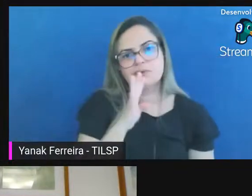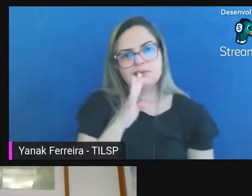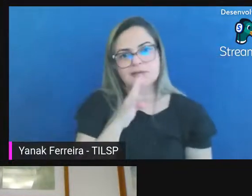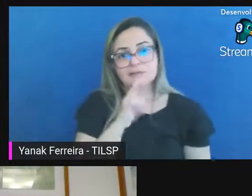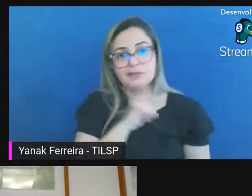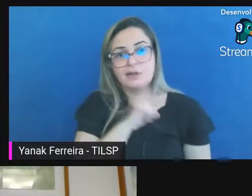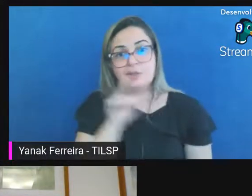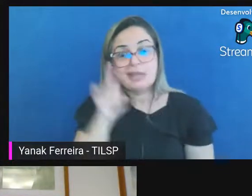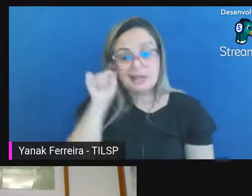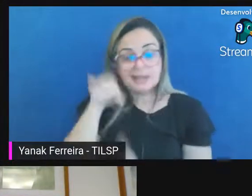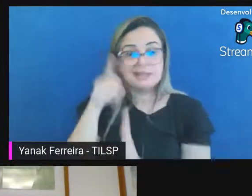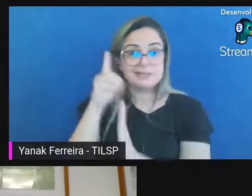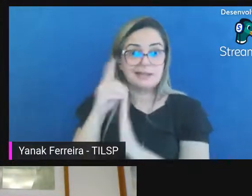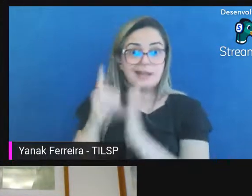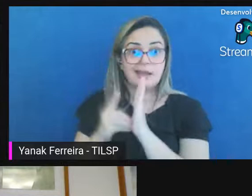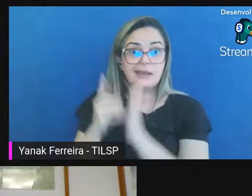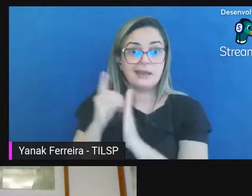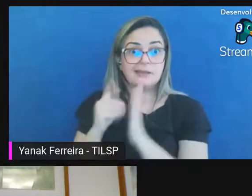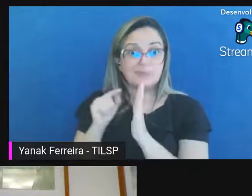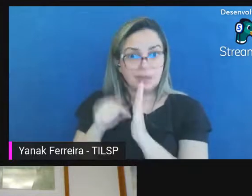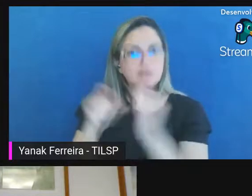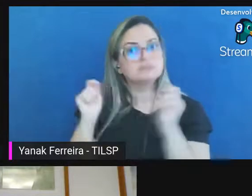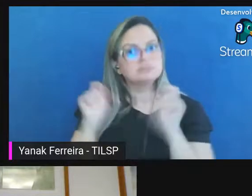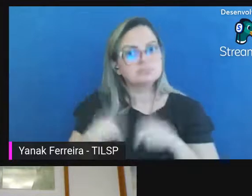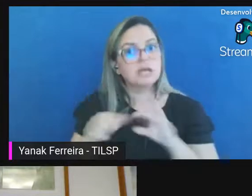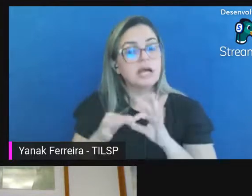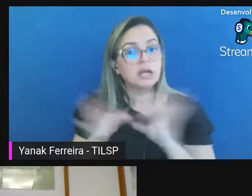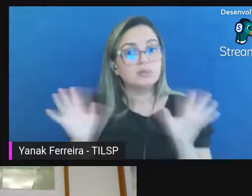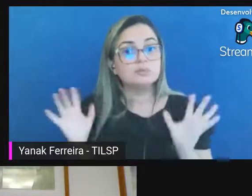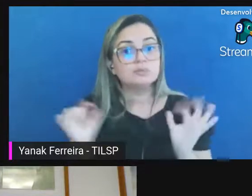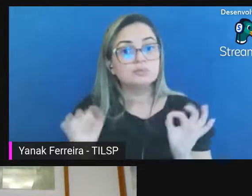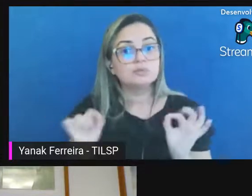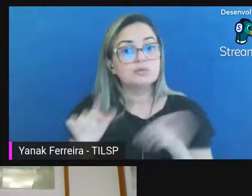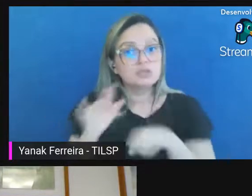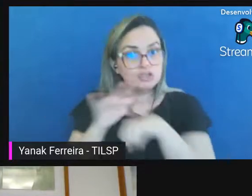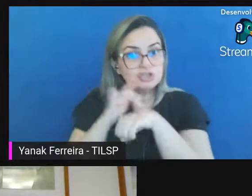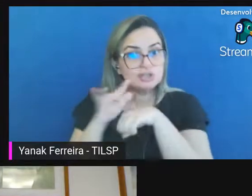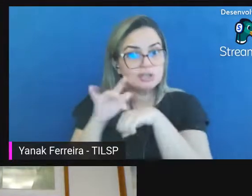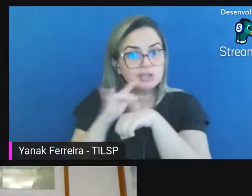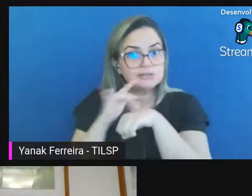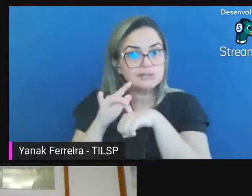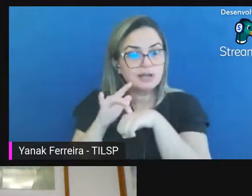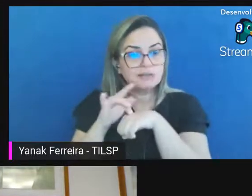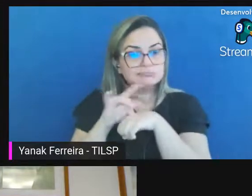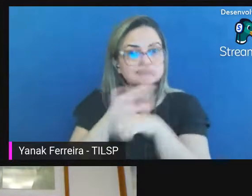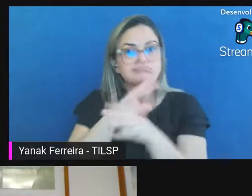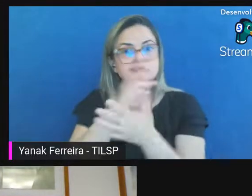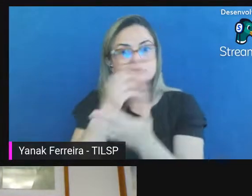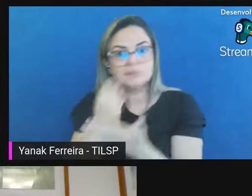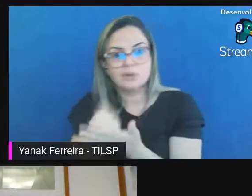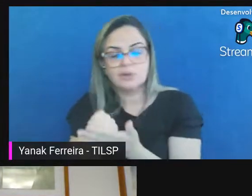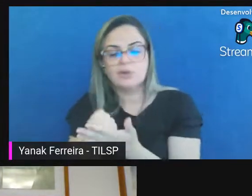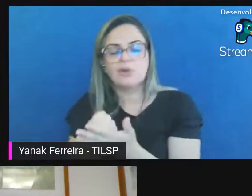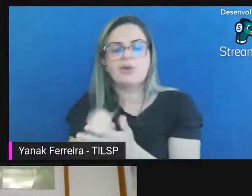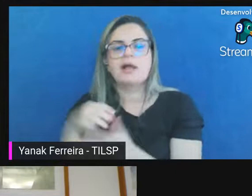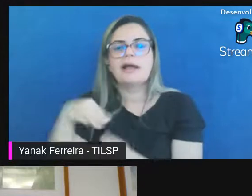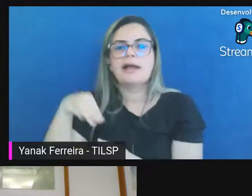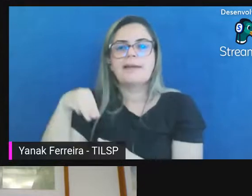decreto ele autoriza digitalizar colocar metadado assinar